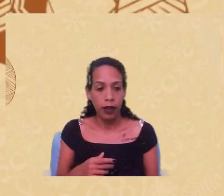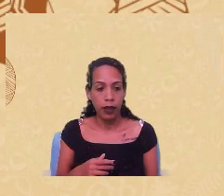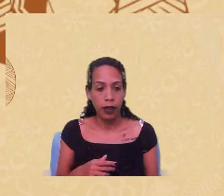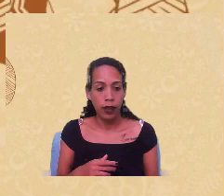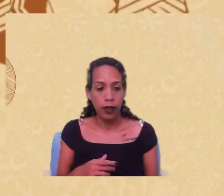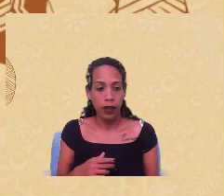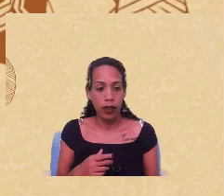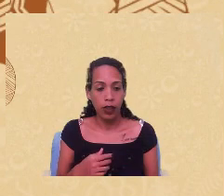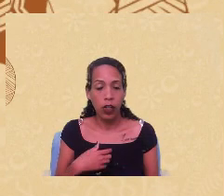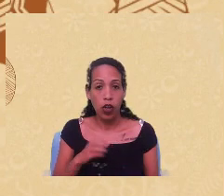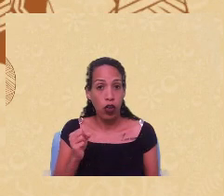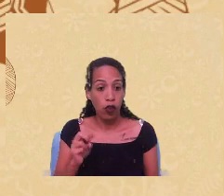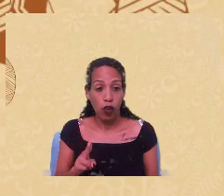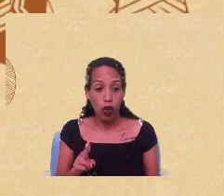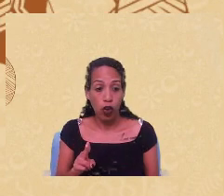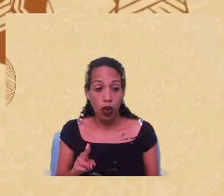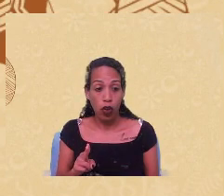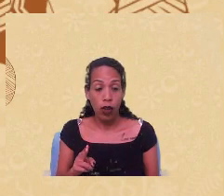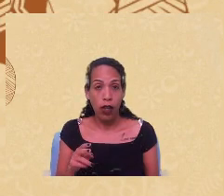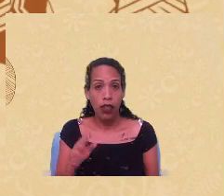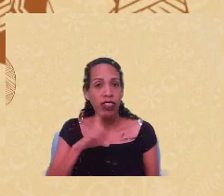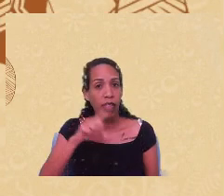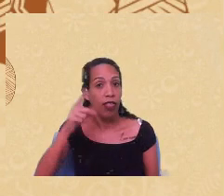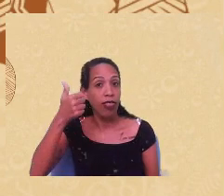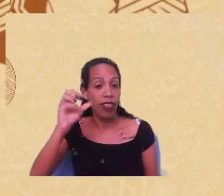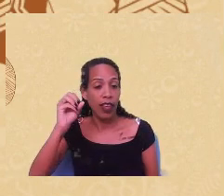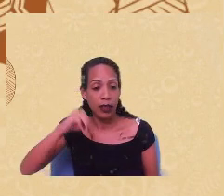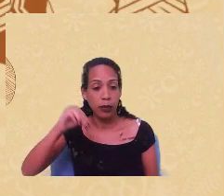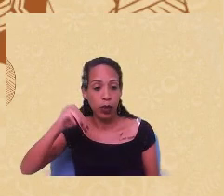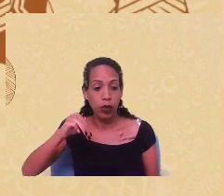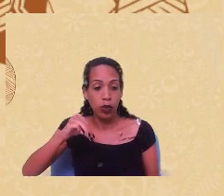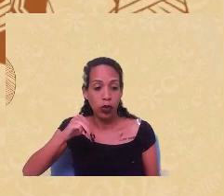vou, nos meus dez minutos finais,